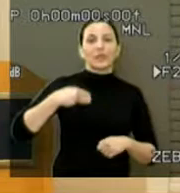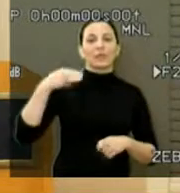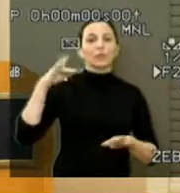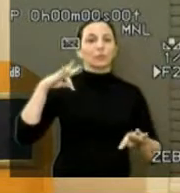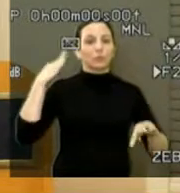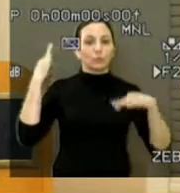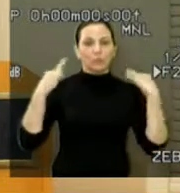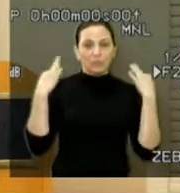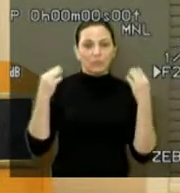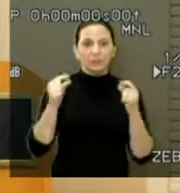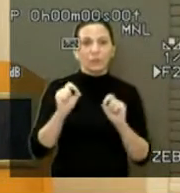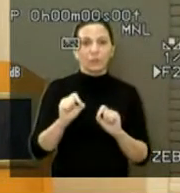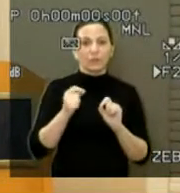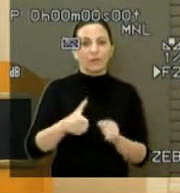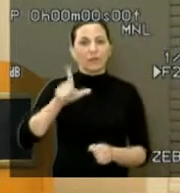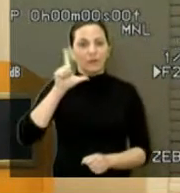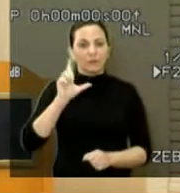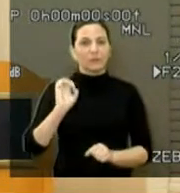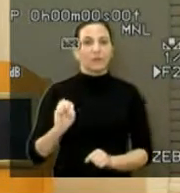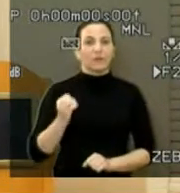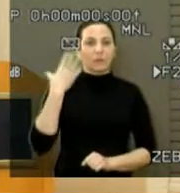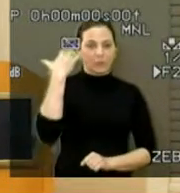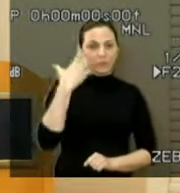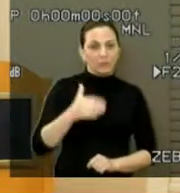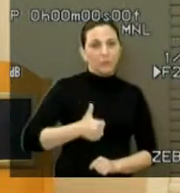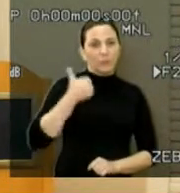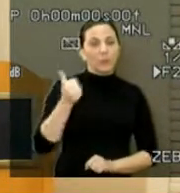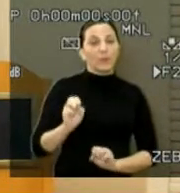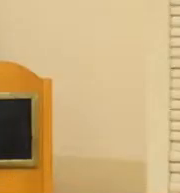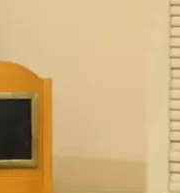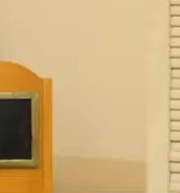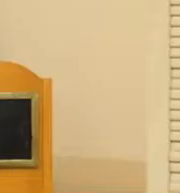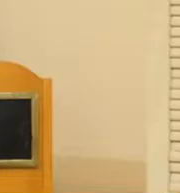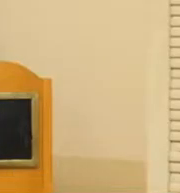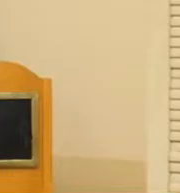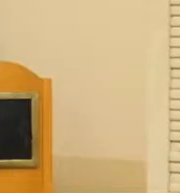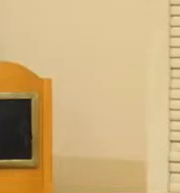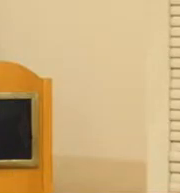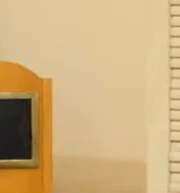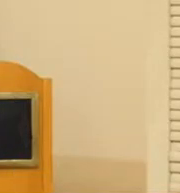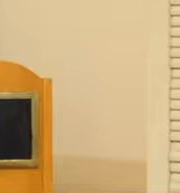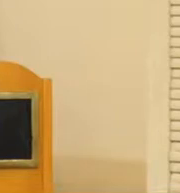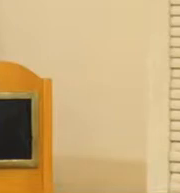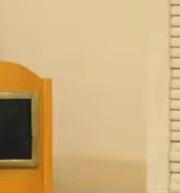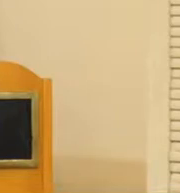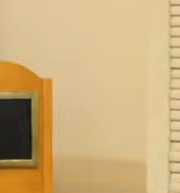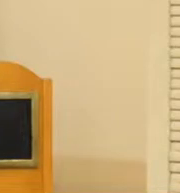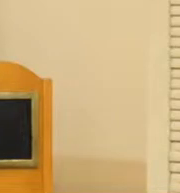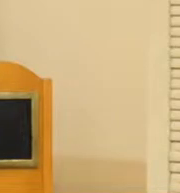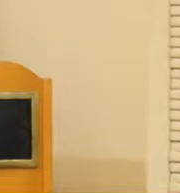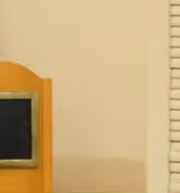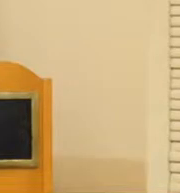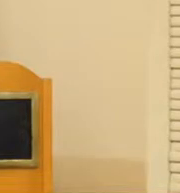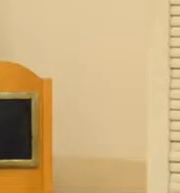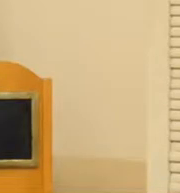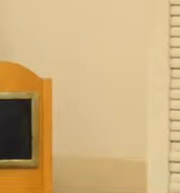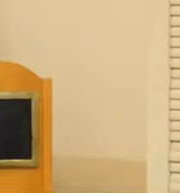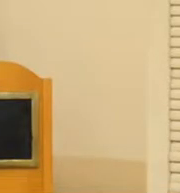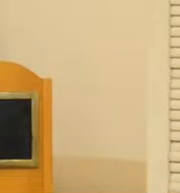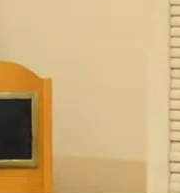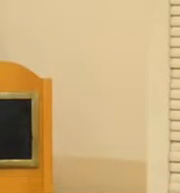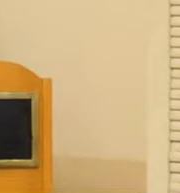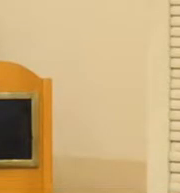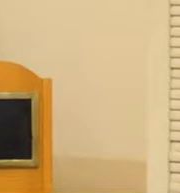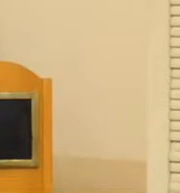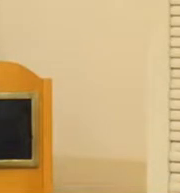pouco antes da realização do primeiro show. Mas estranho ainda foi o fato de a Prefeitura